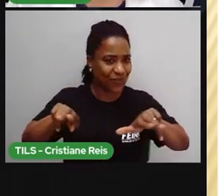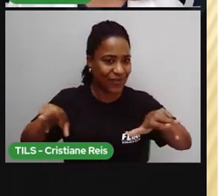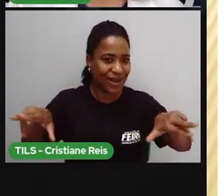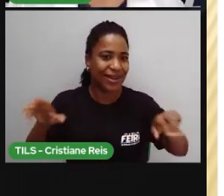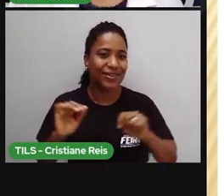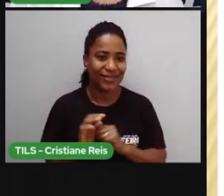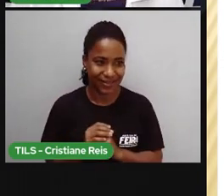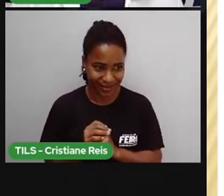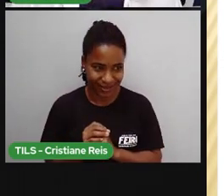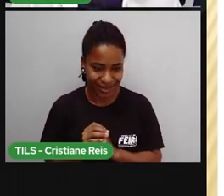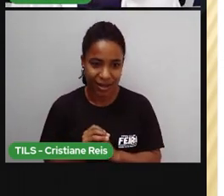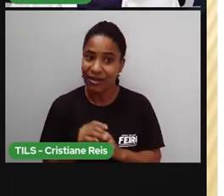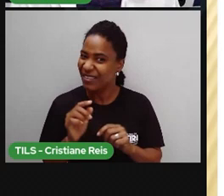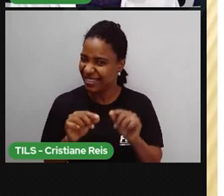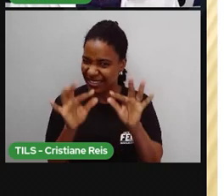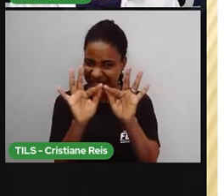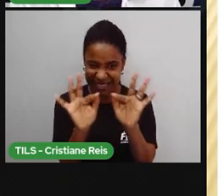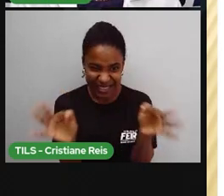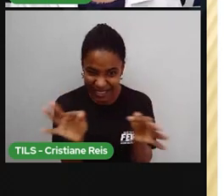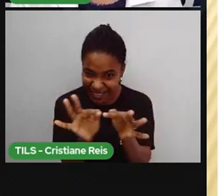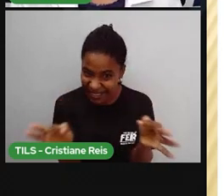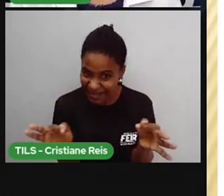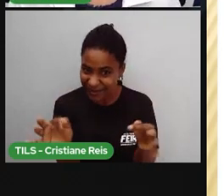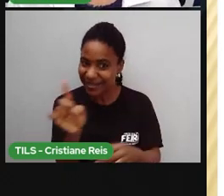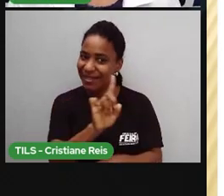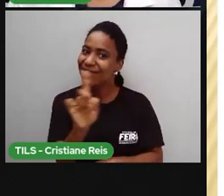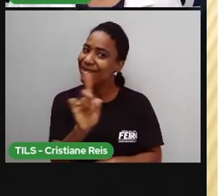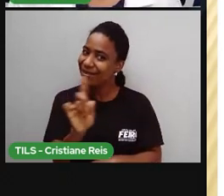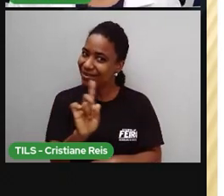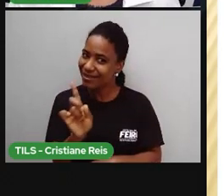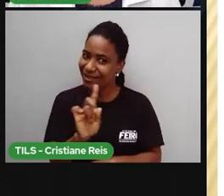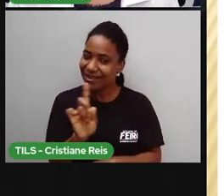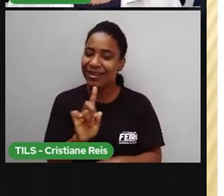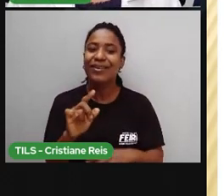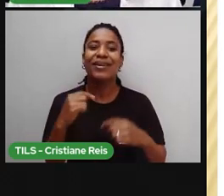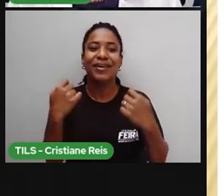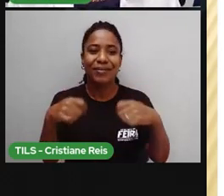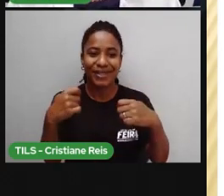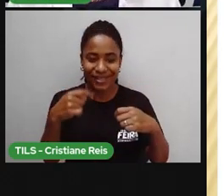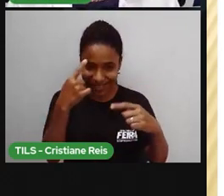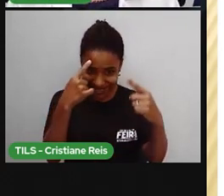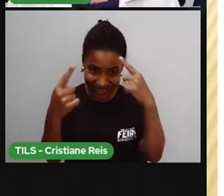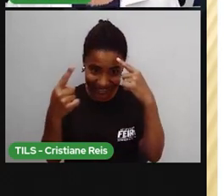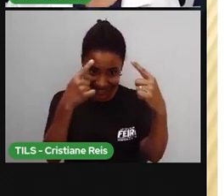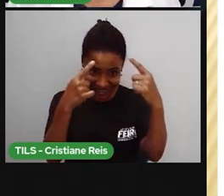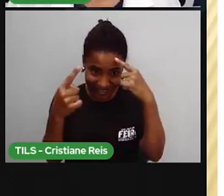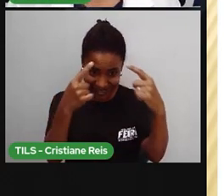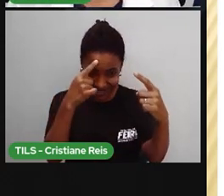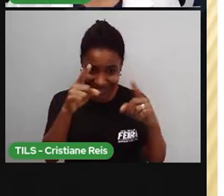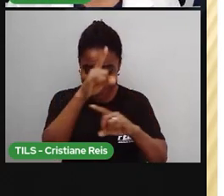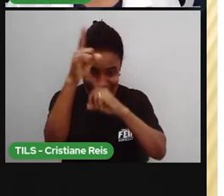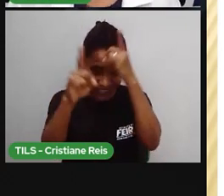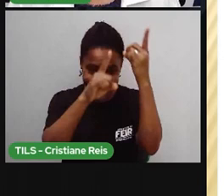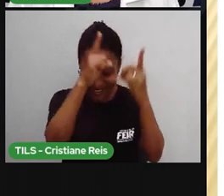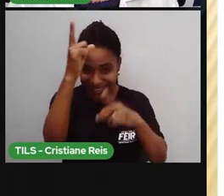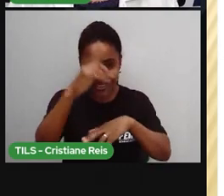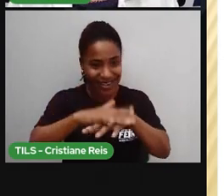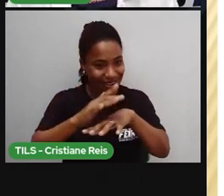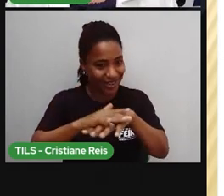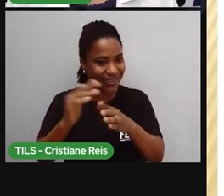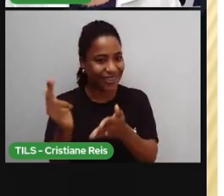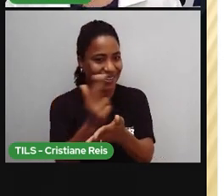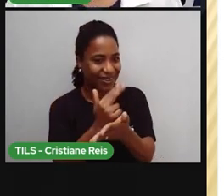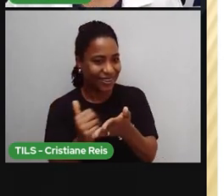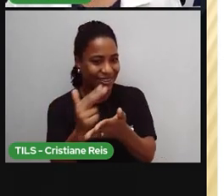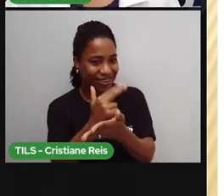Não vale fazer palitinho, tá? Vamos explorar a nossa criatividade e aproveitar a oportunidade